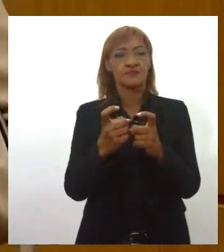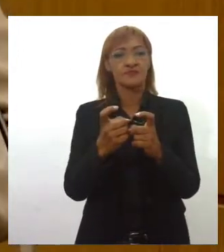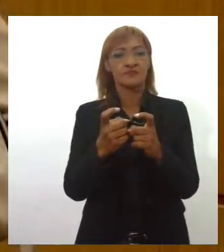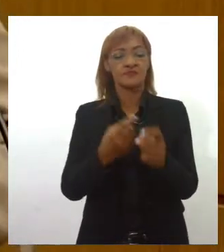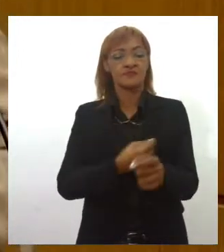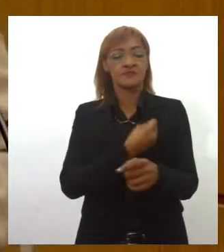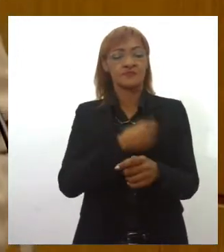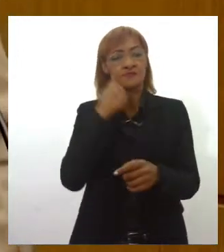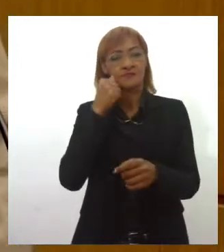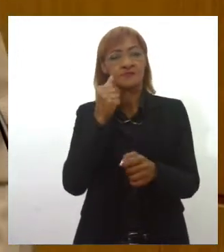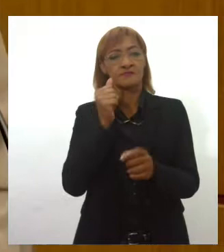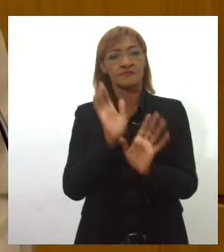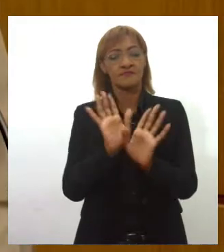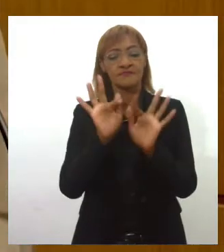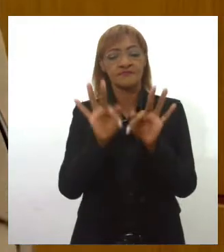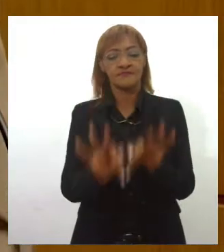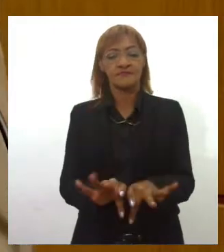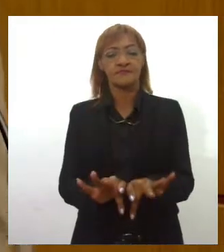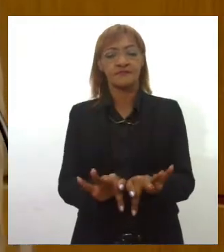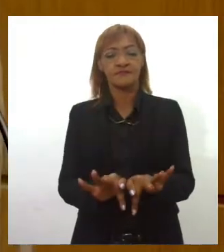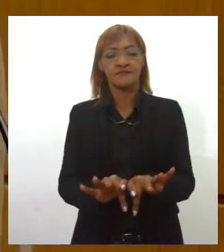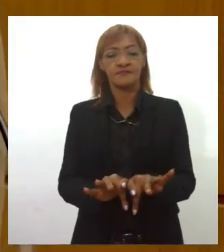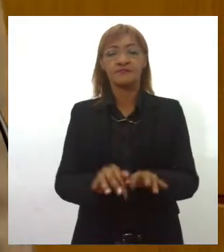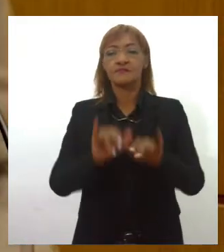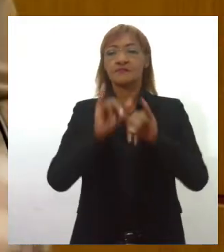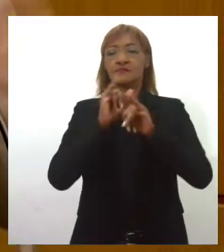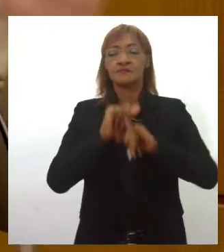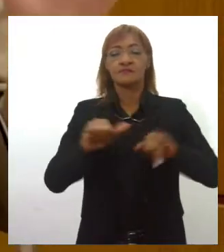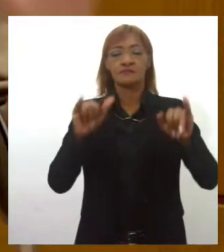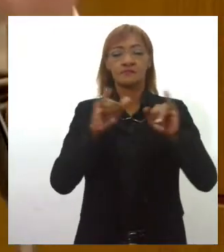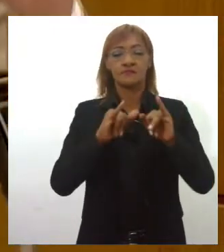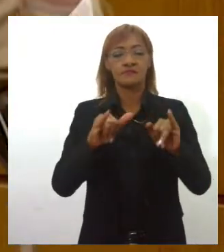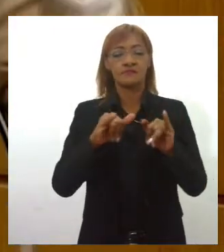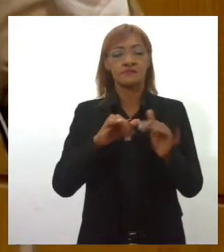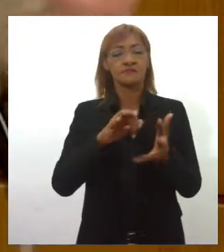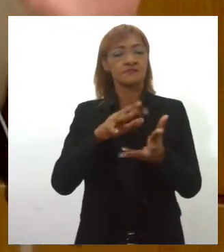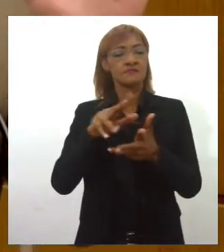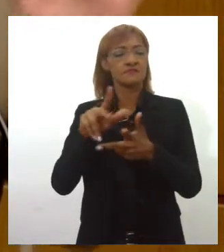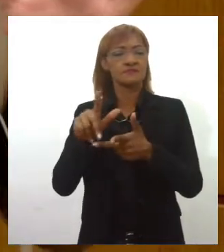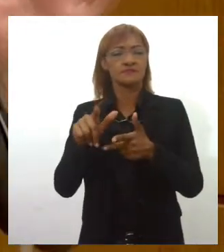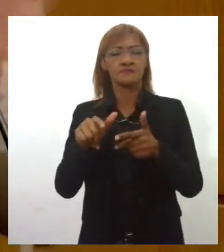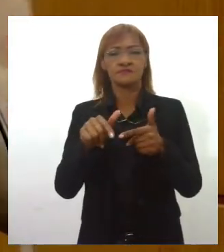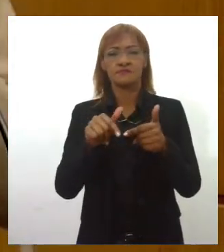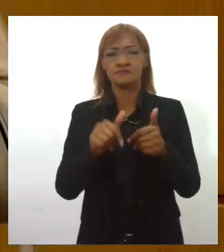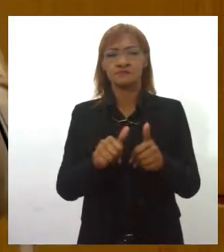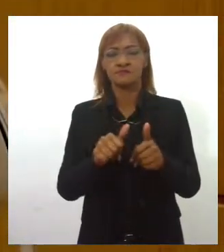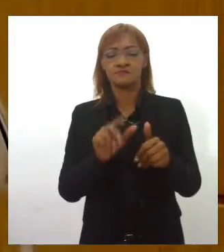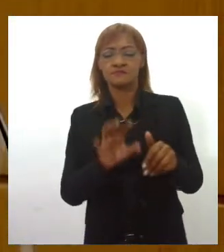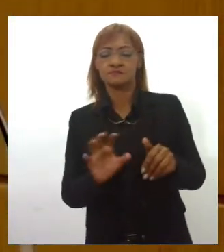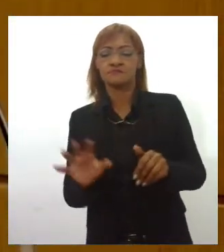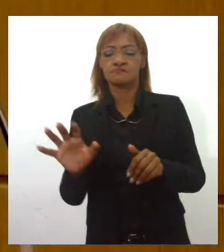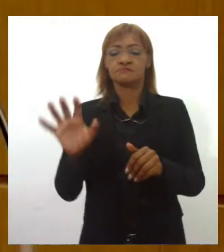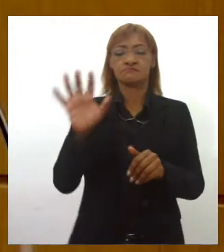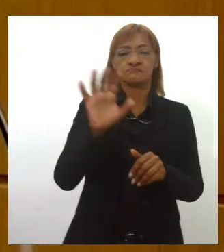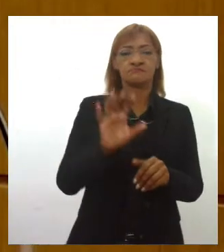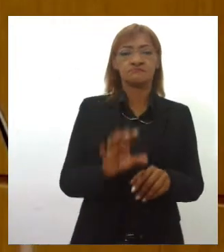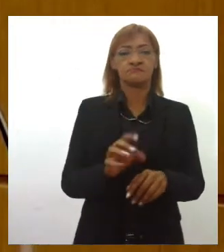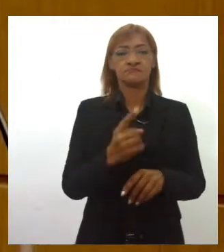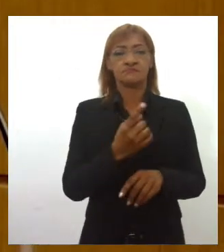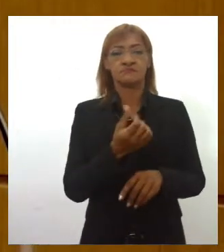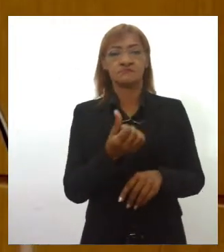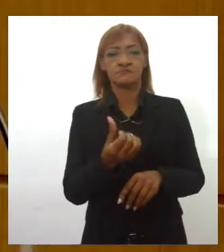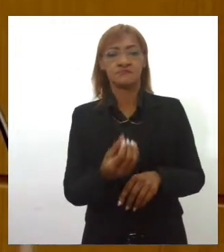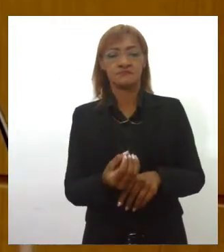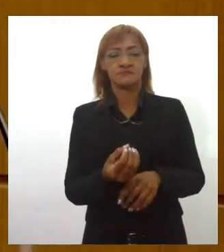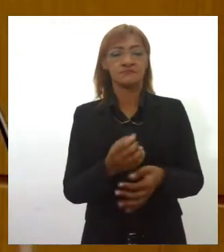Esta é uma campanha que é desenvolvida no mundo inteiro, são 160 países que desenvolvem essa campanha, com